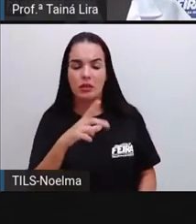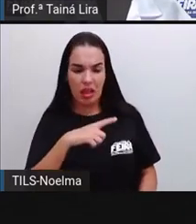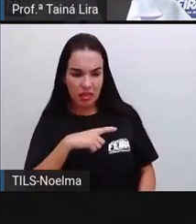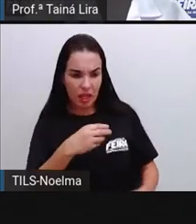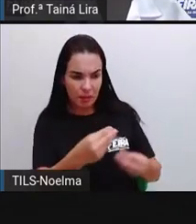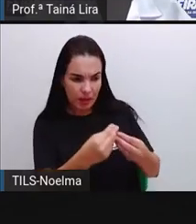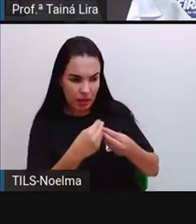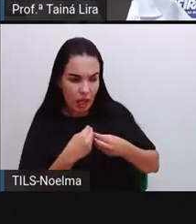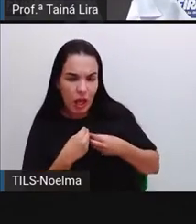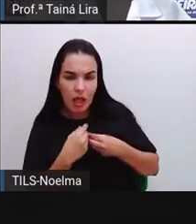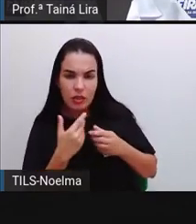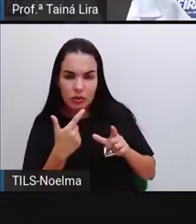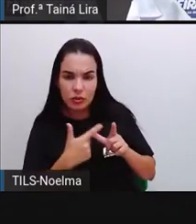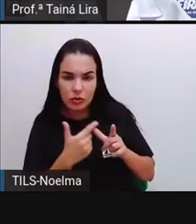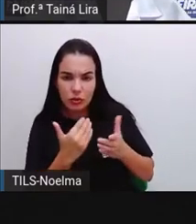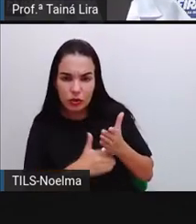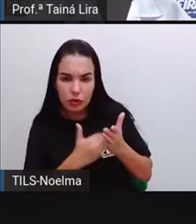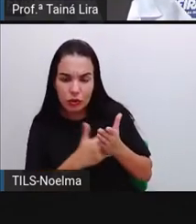Olha lá.